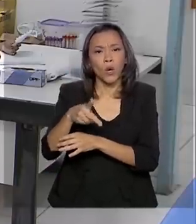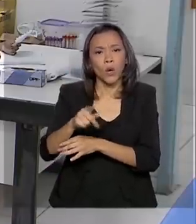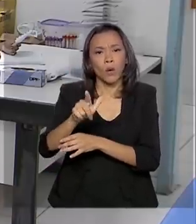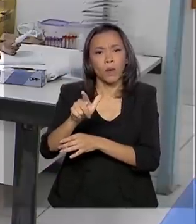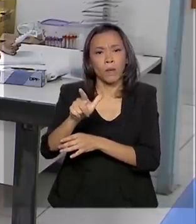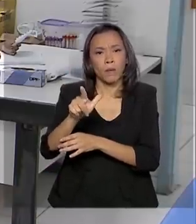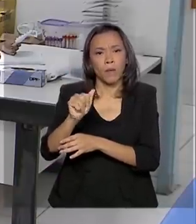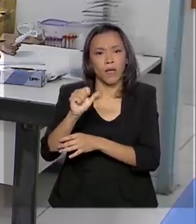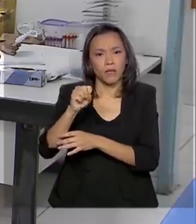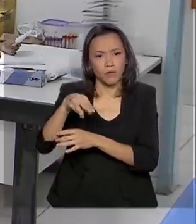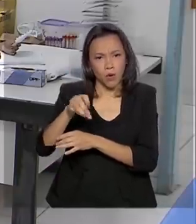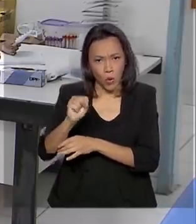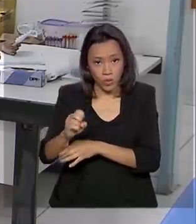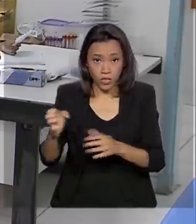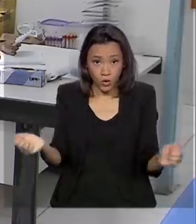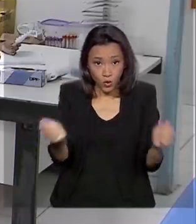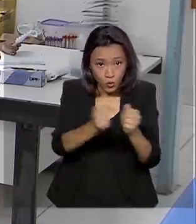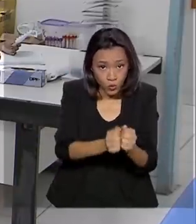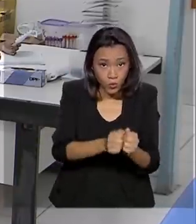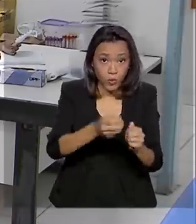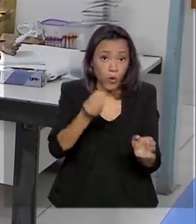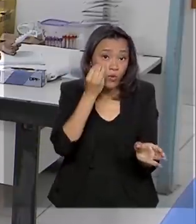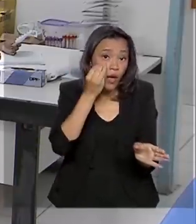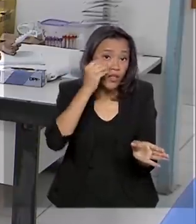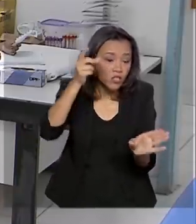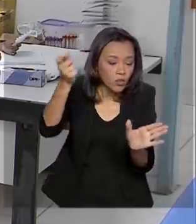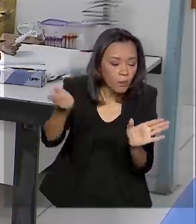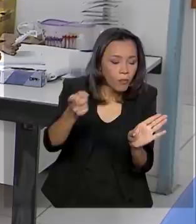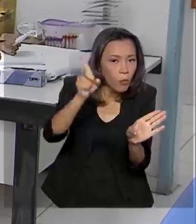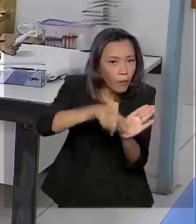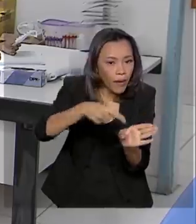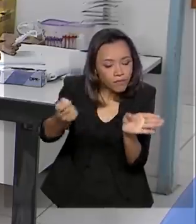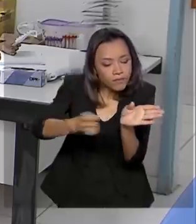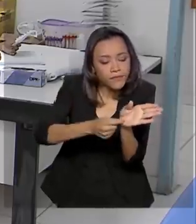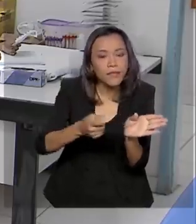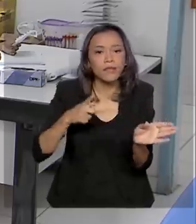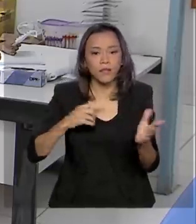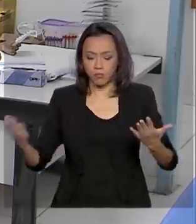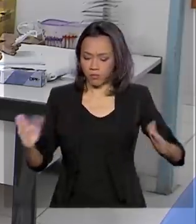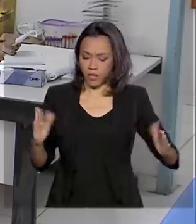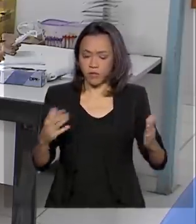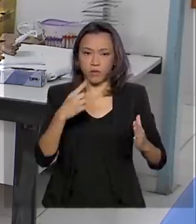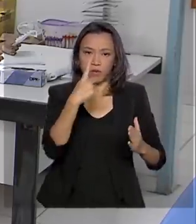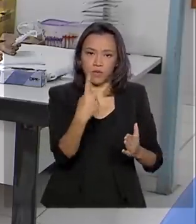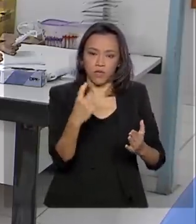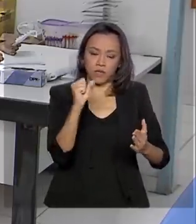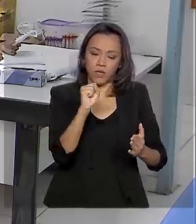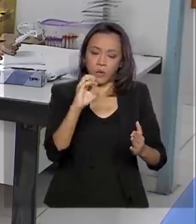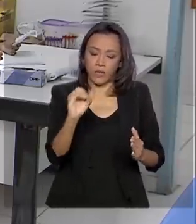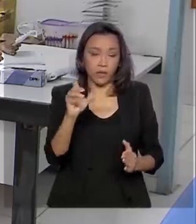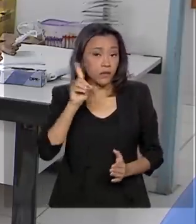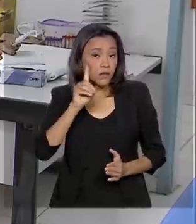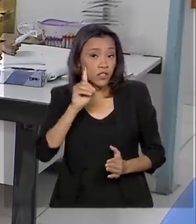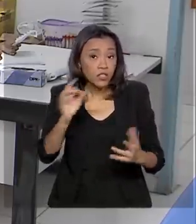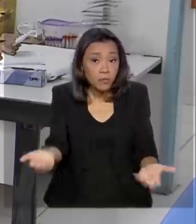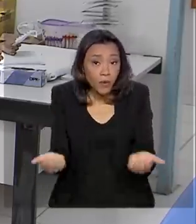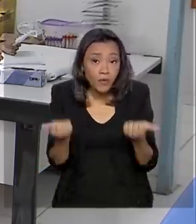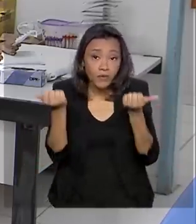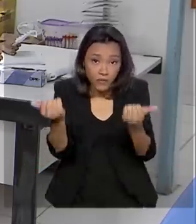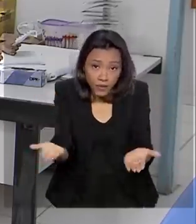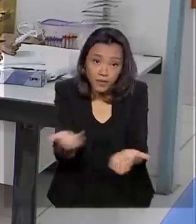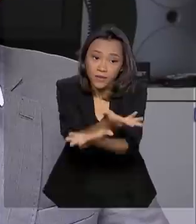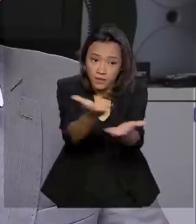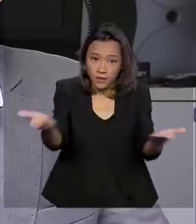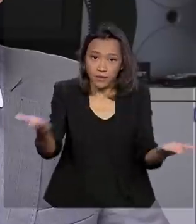unidades públicas de saúde de todo o país têm agora 180 dias para ofertar a novidade à